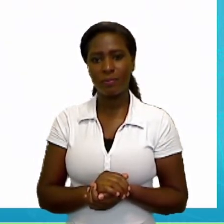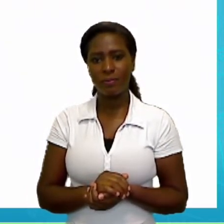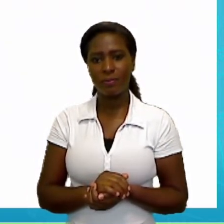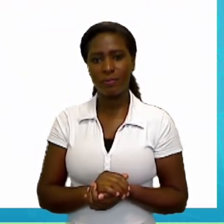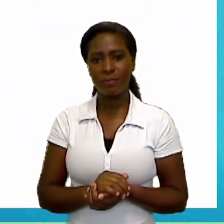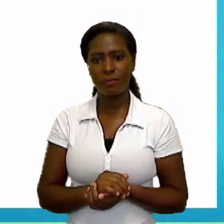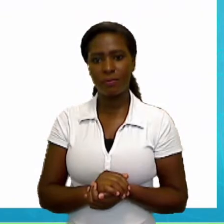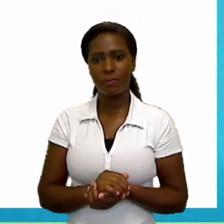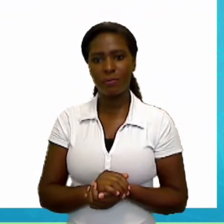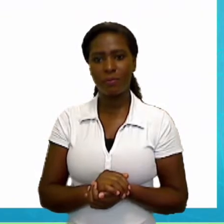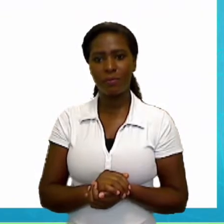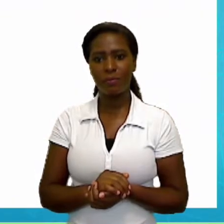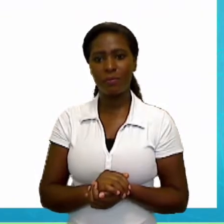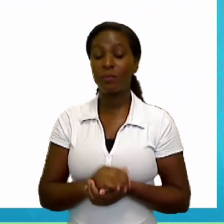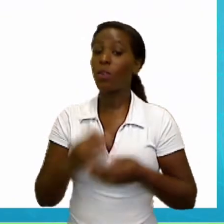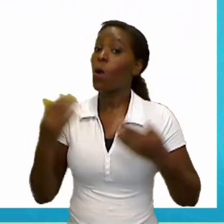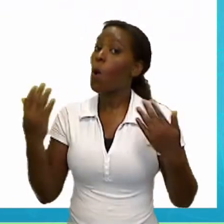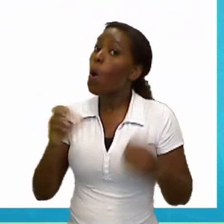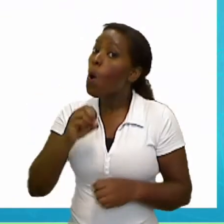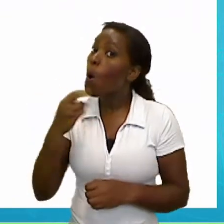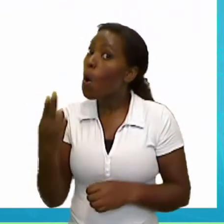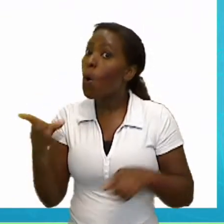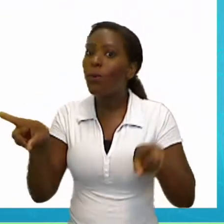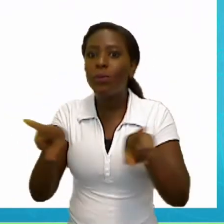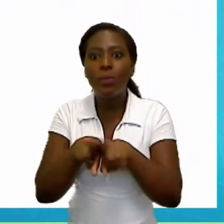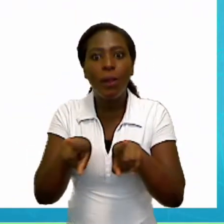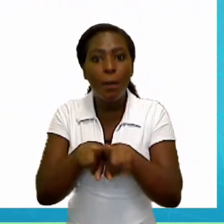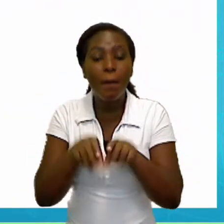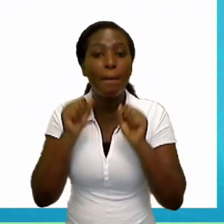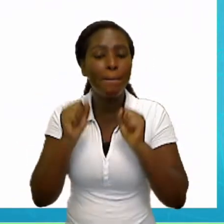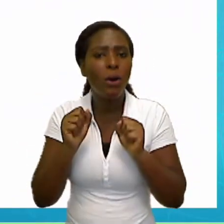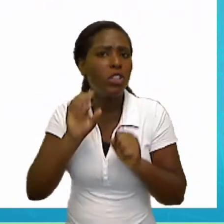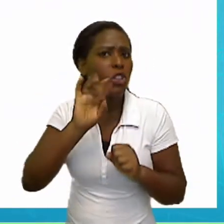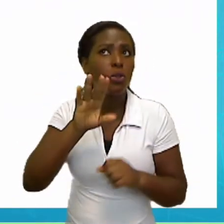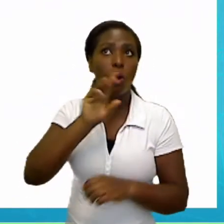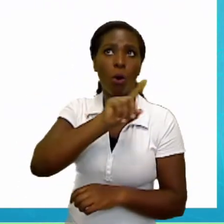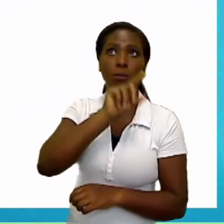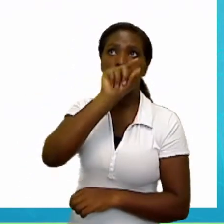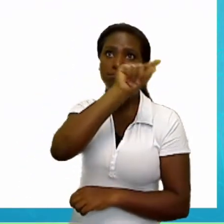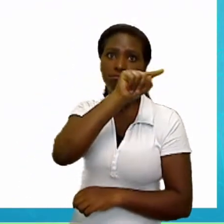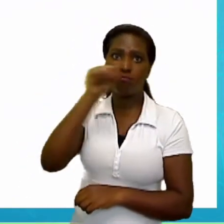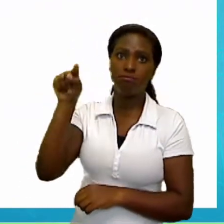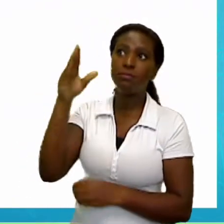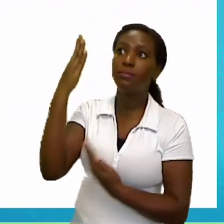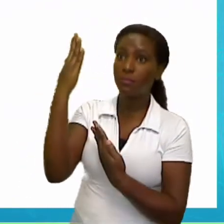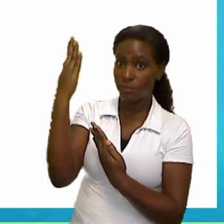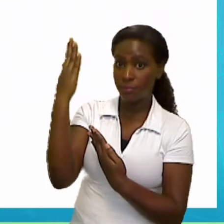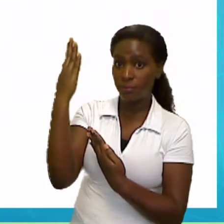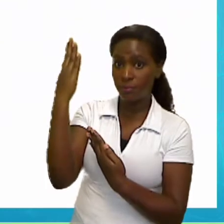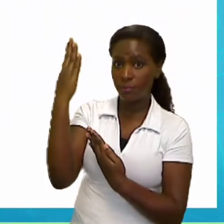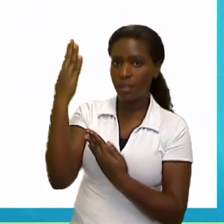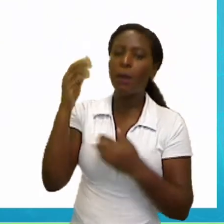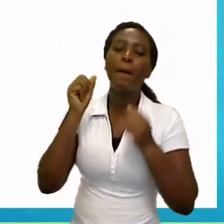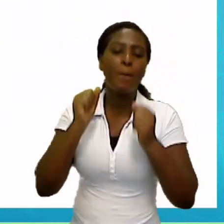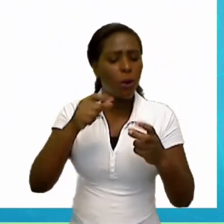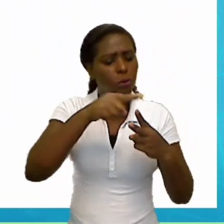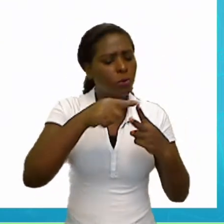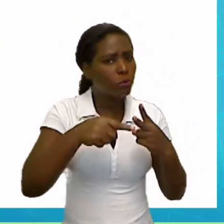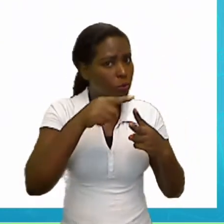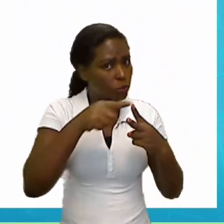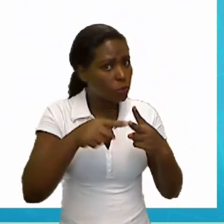Ou eu posso simplesmente dizer sharp, Ok? Pencil sharp, né? Ou sharp, né?